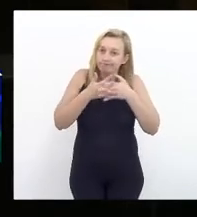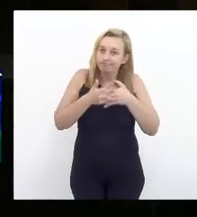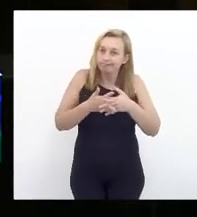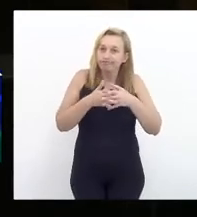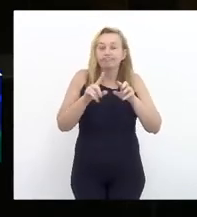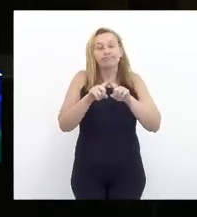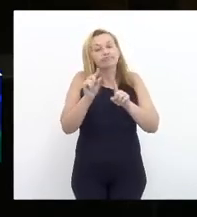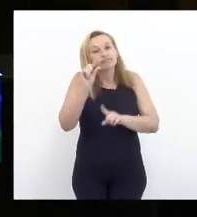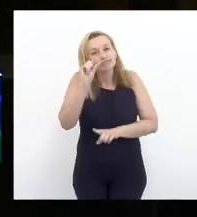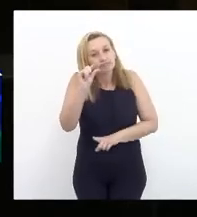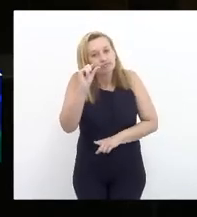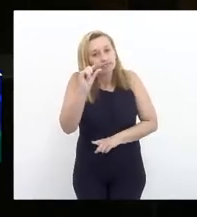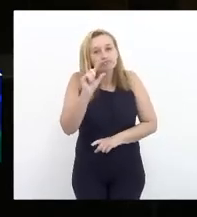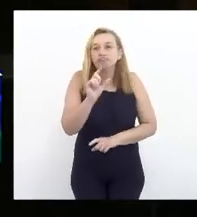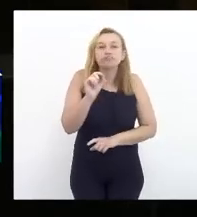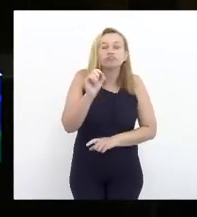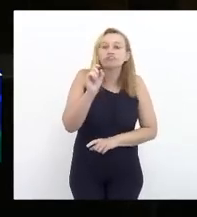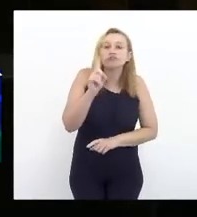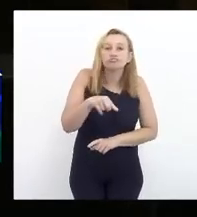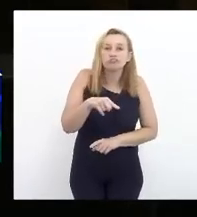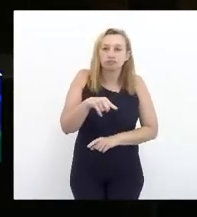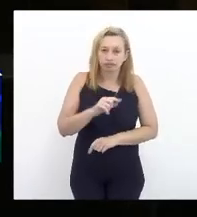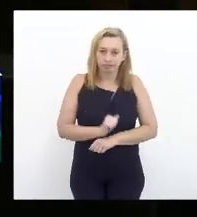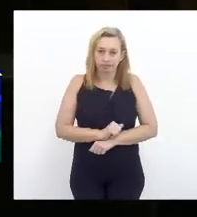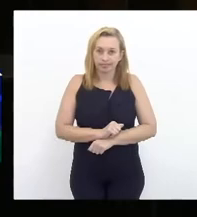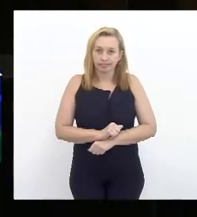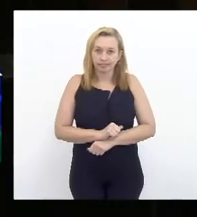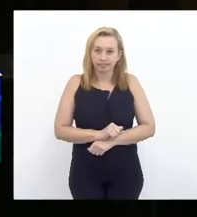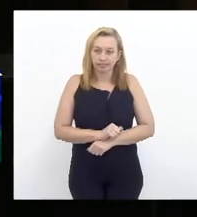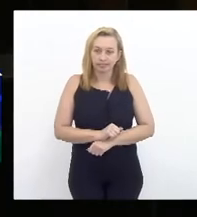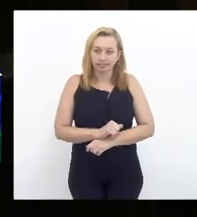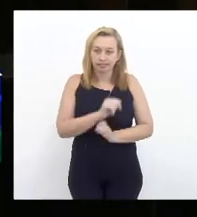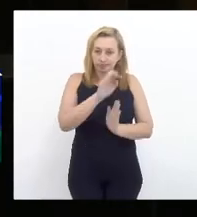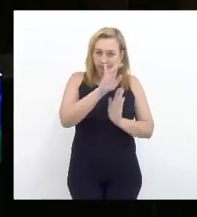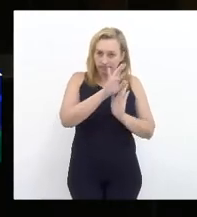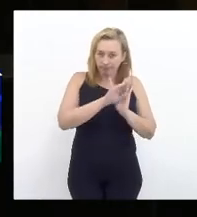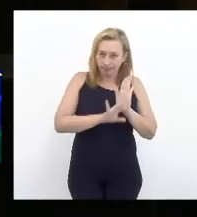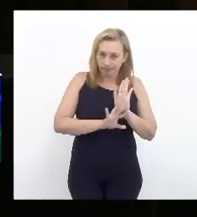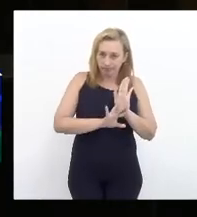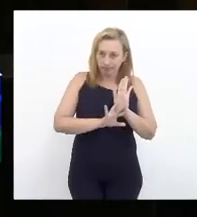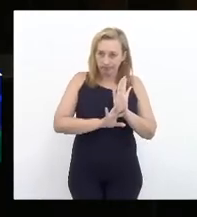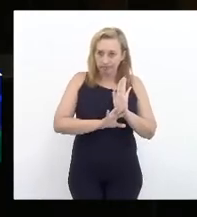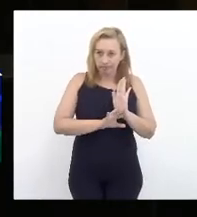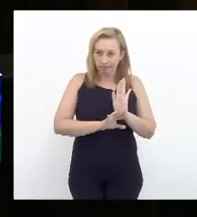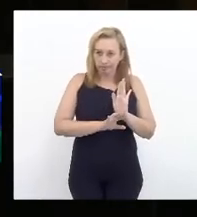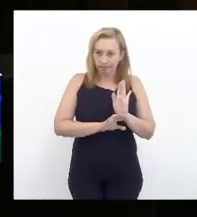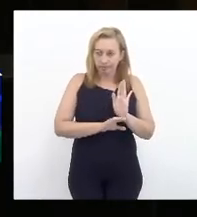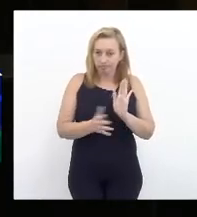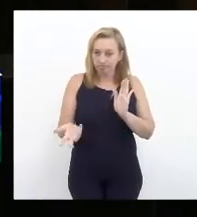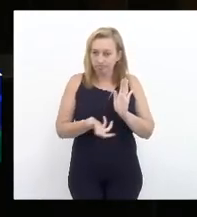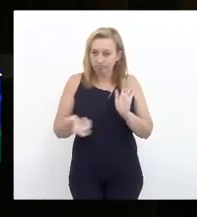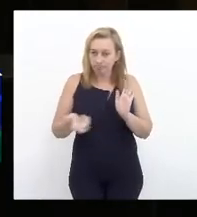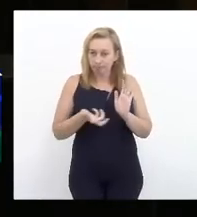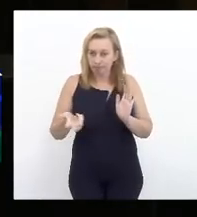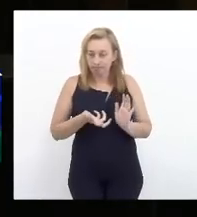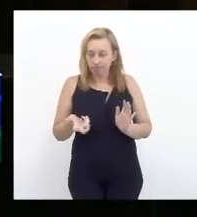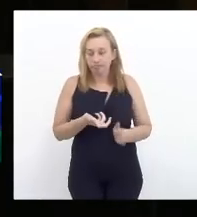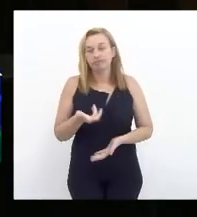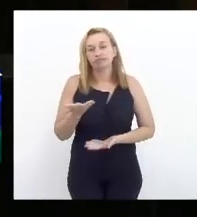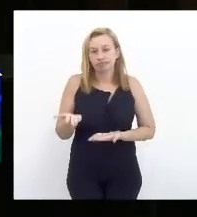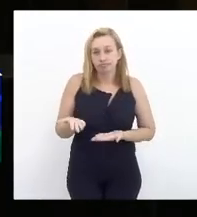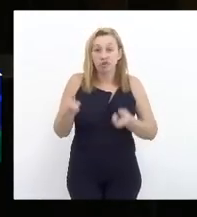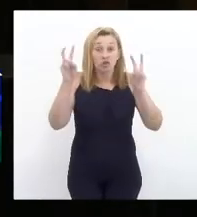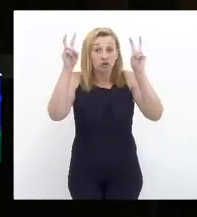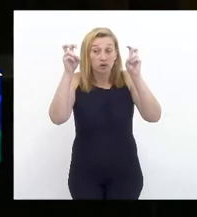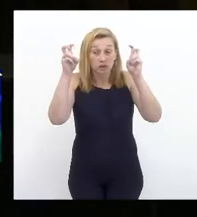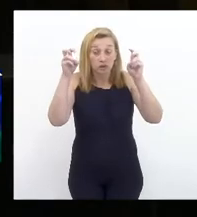mas um pouco o que é essa agenda tão acelerada sobre